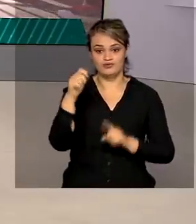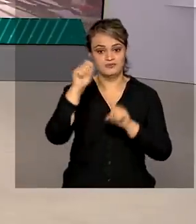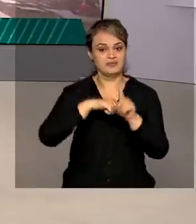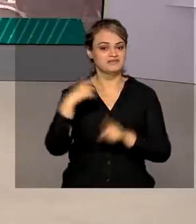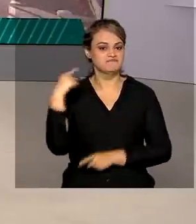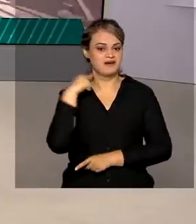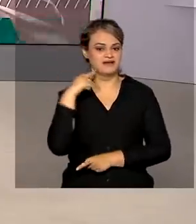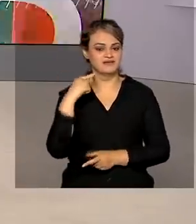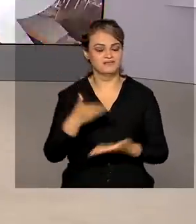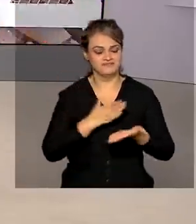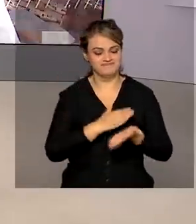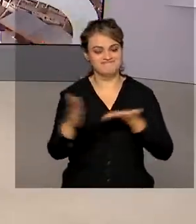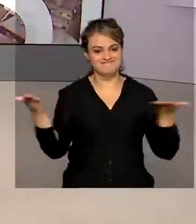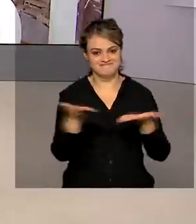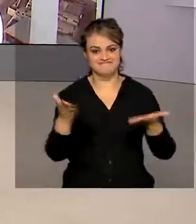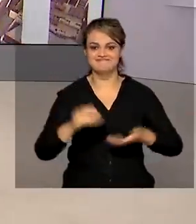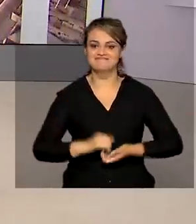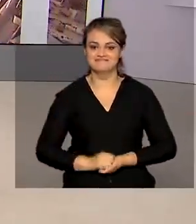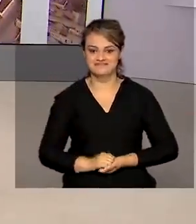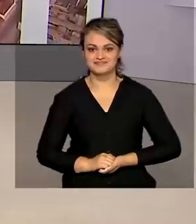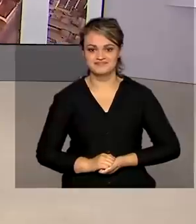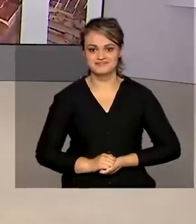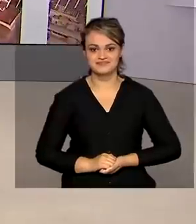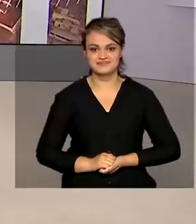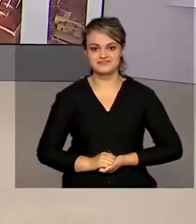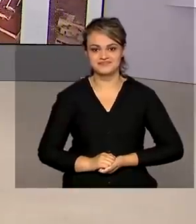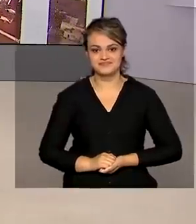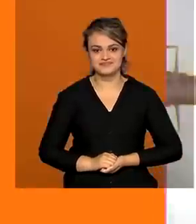11 de maio, o Brasil em Dia está no ar.